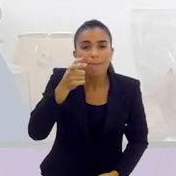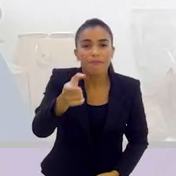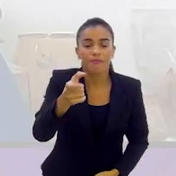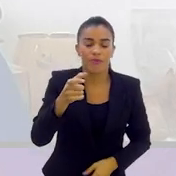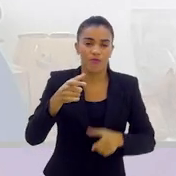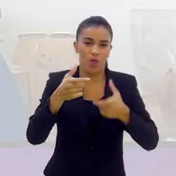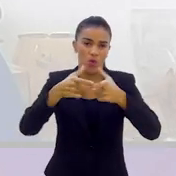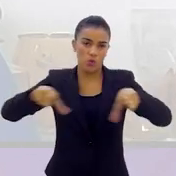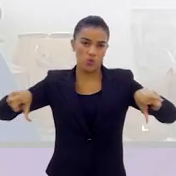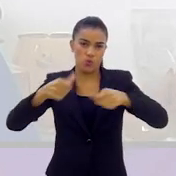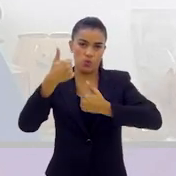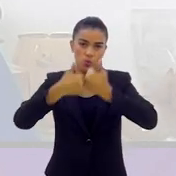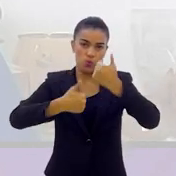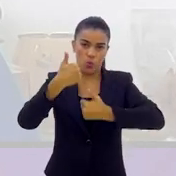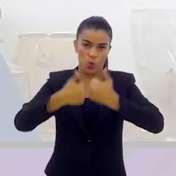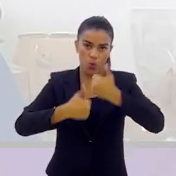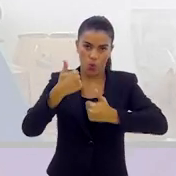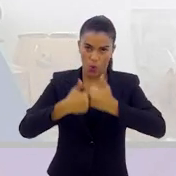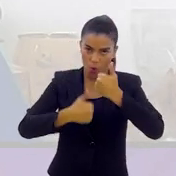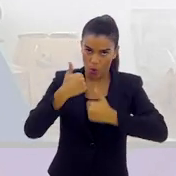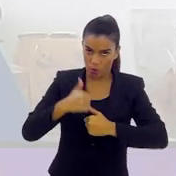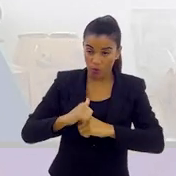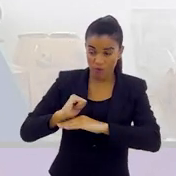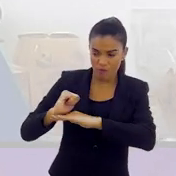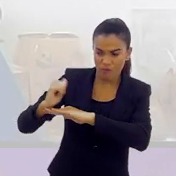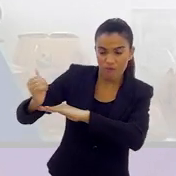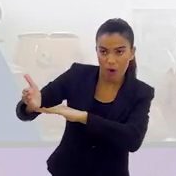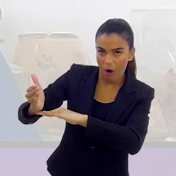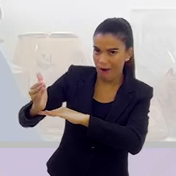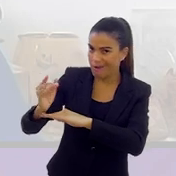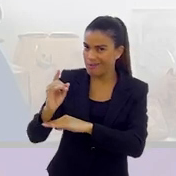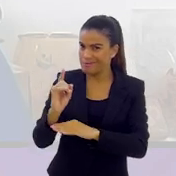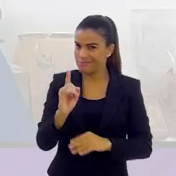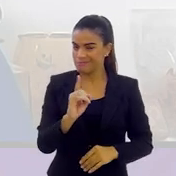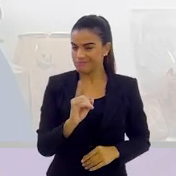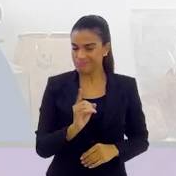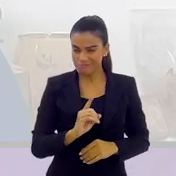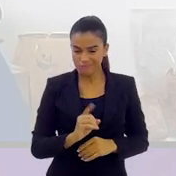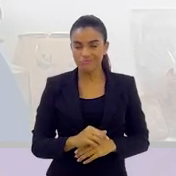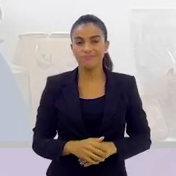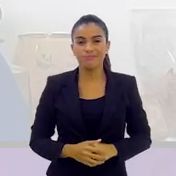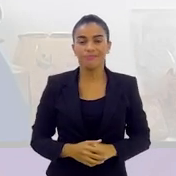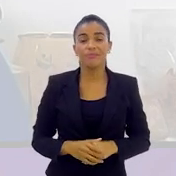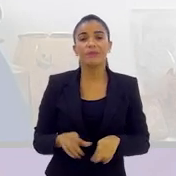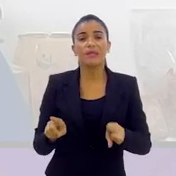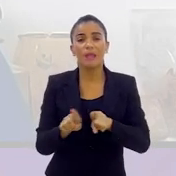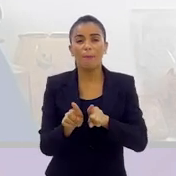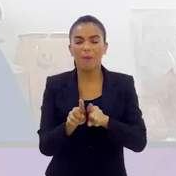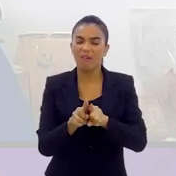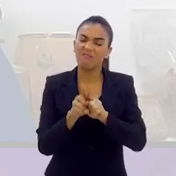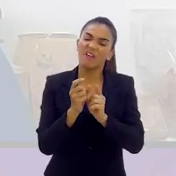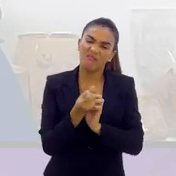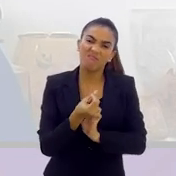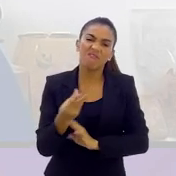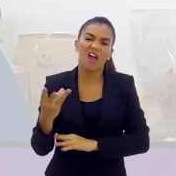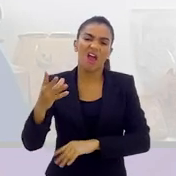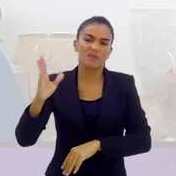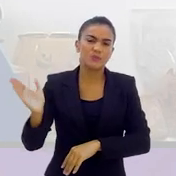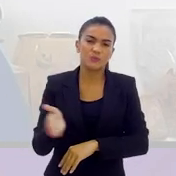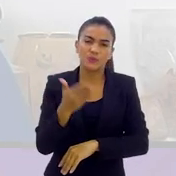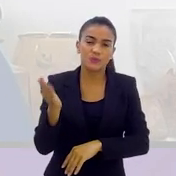ali as dependências do estádio, da equipe, no caso, que ela torce. E, muitas vezes,